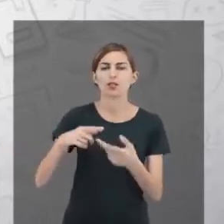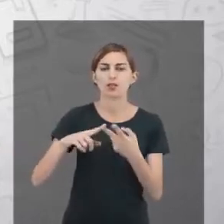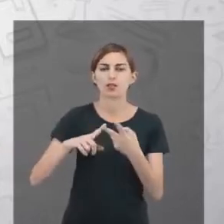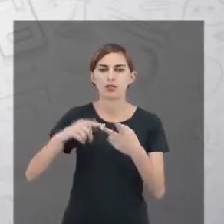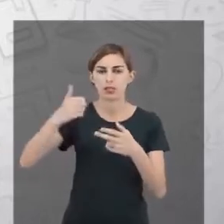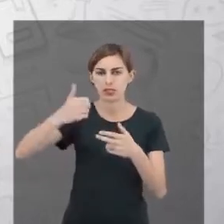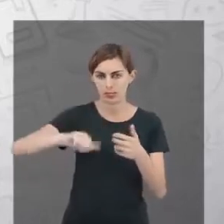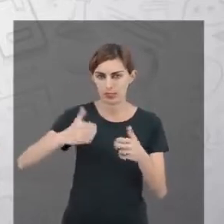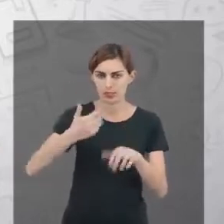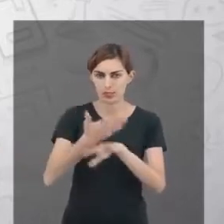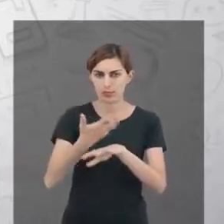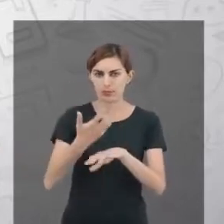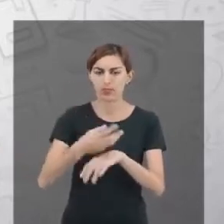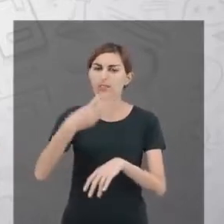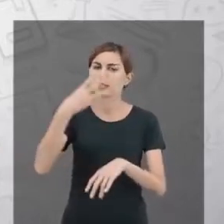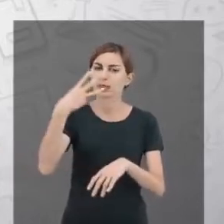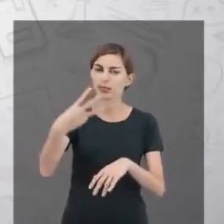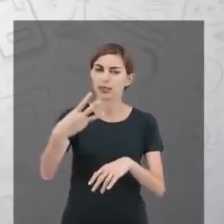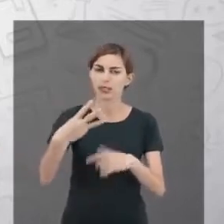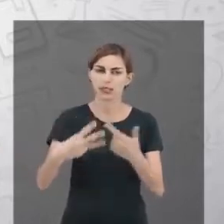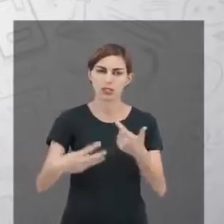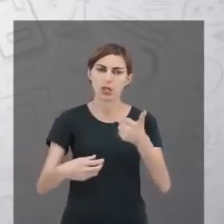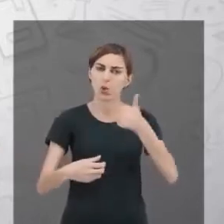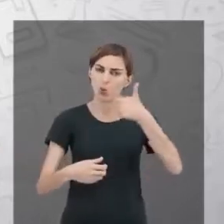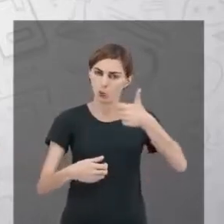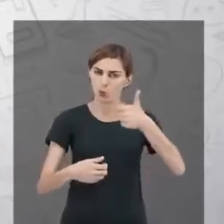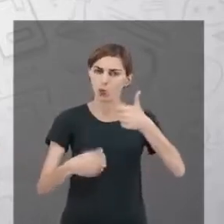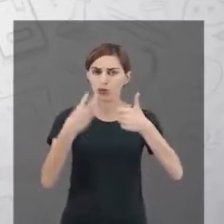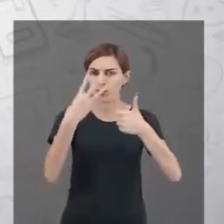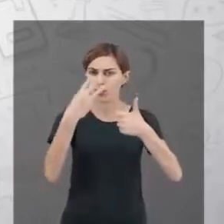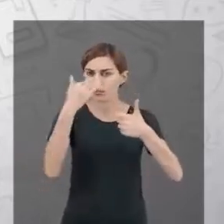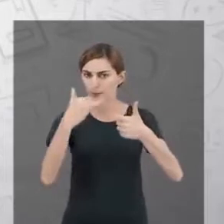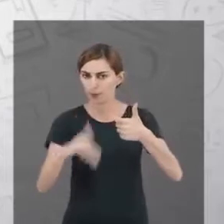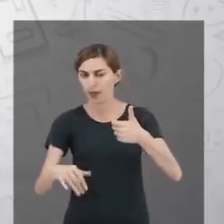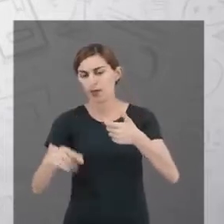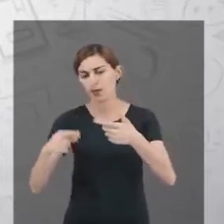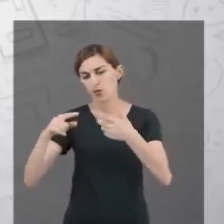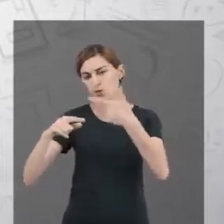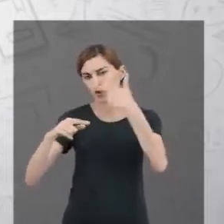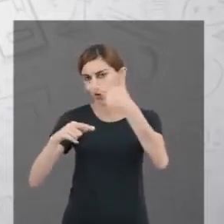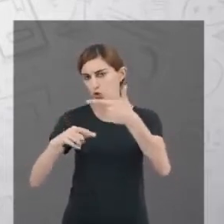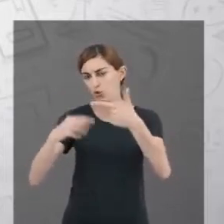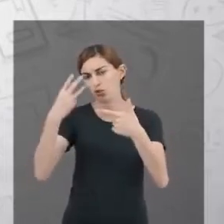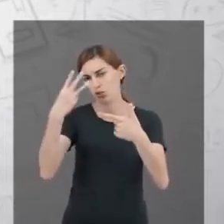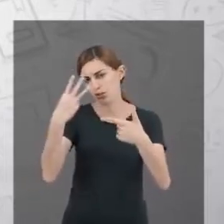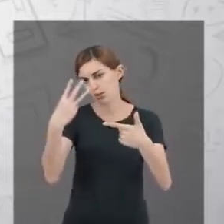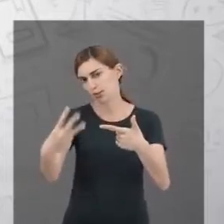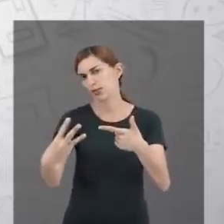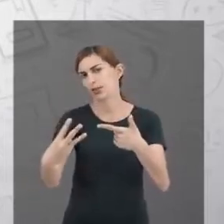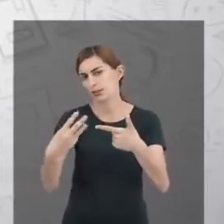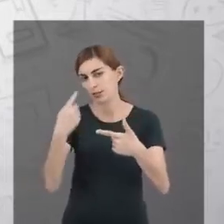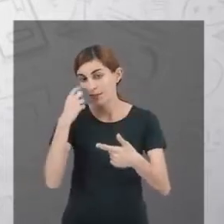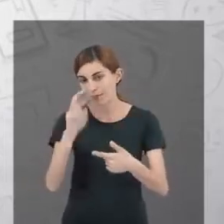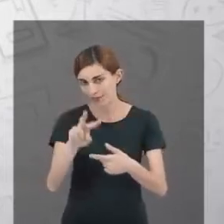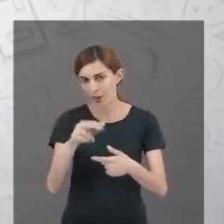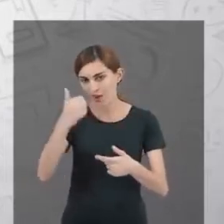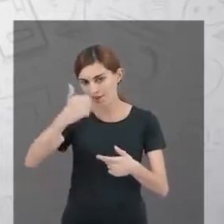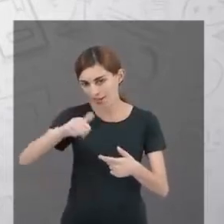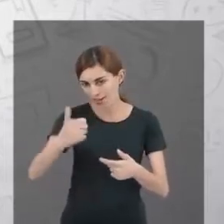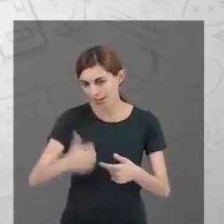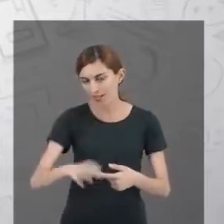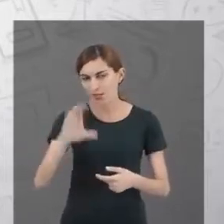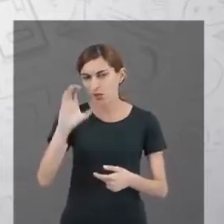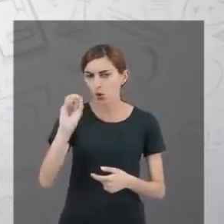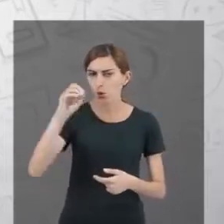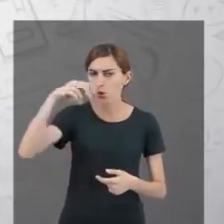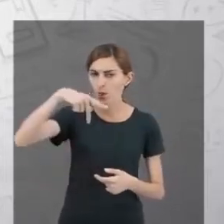ficou com três. Na competência um, você ficou com três e meio. Percebe que a nossa avaliação aqui, ela é por competência, ela não